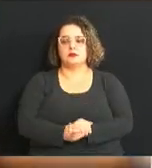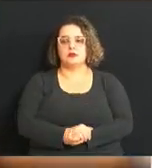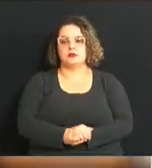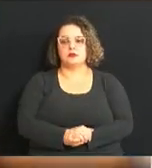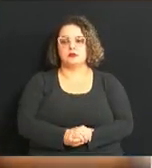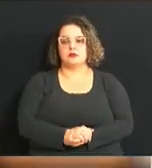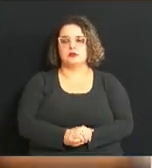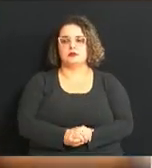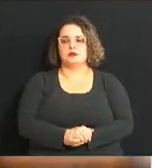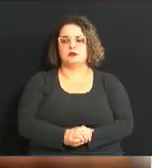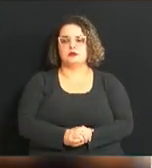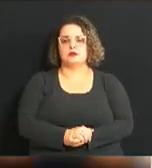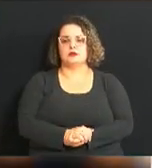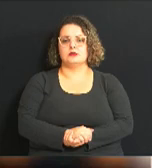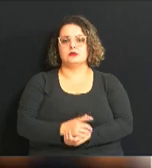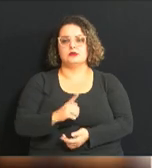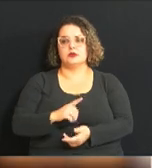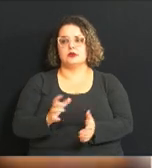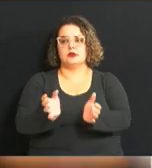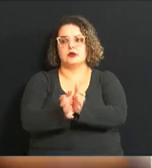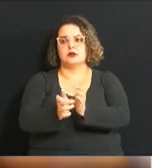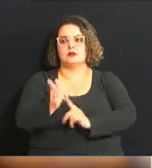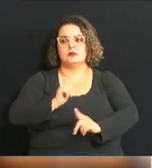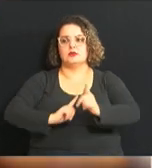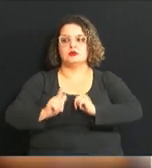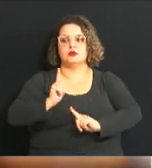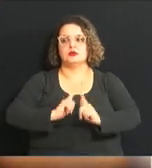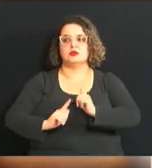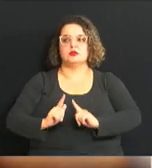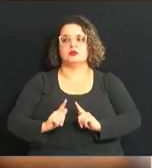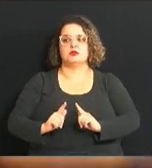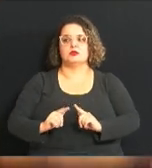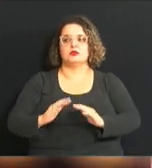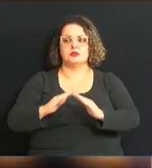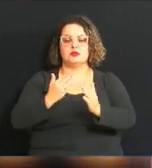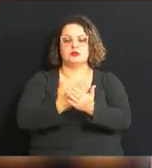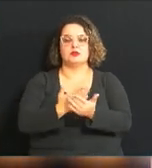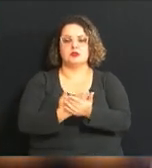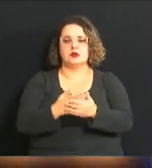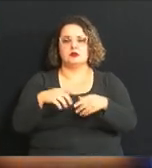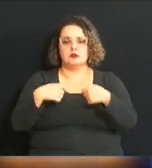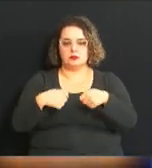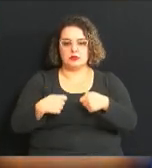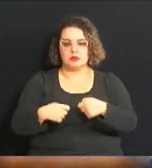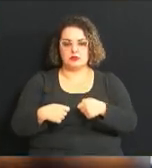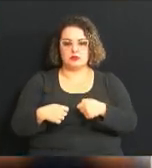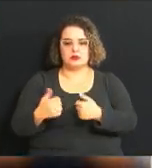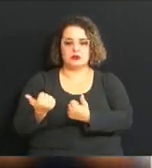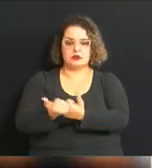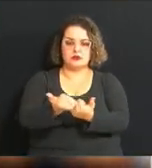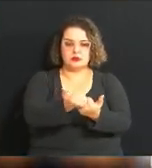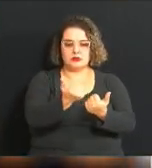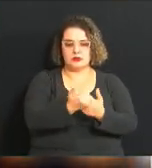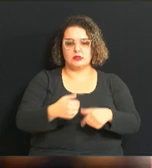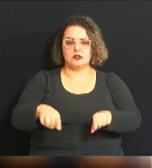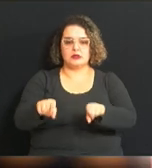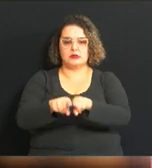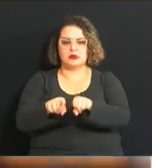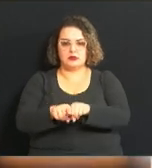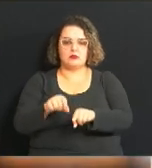tem que ter equipe gestora nessas escolas. Então, a gente precisa desses cargos. E também, em decorrência de